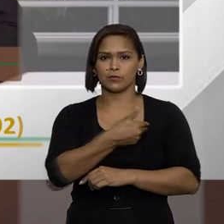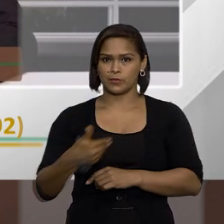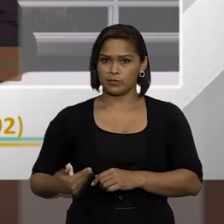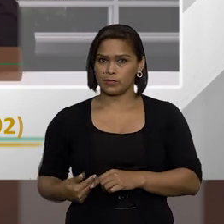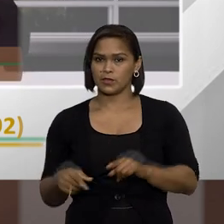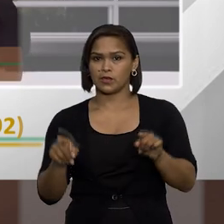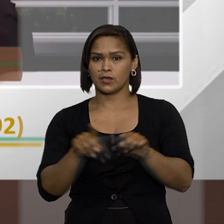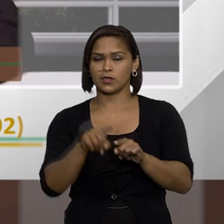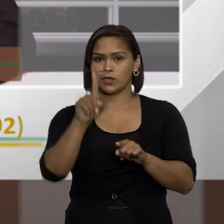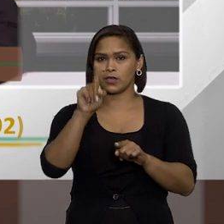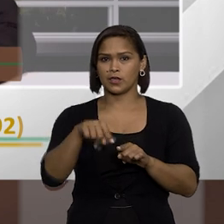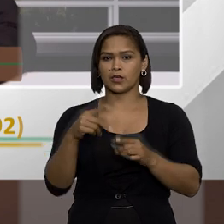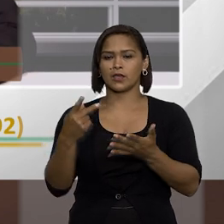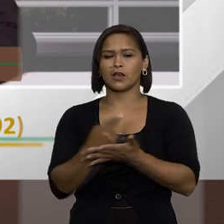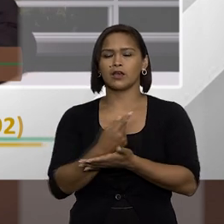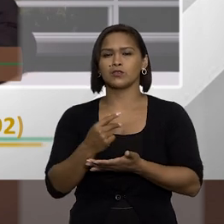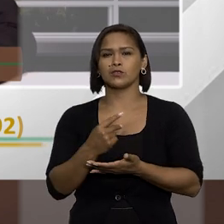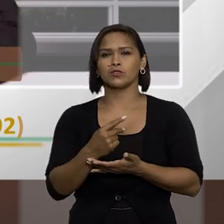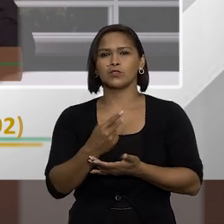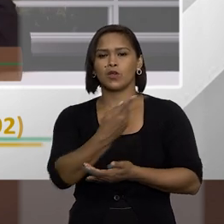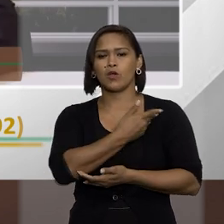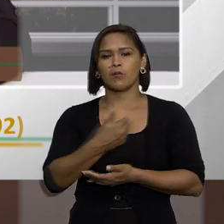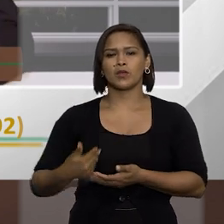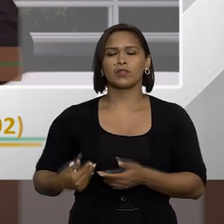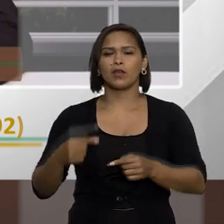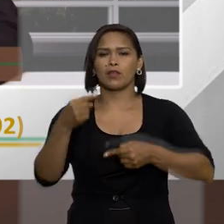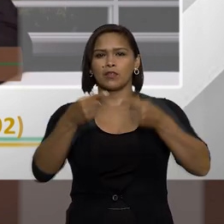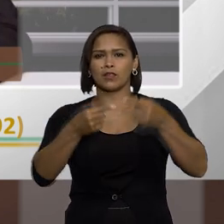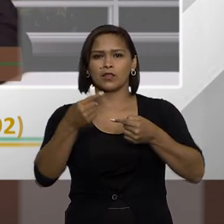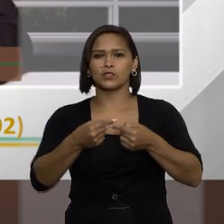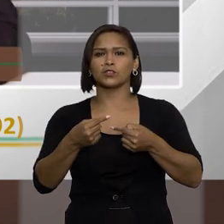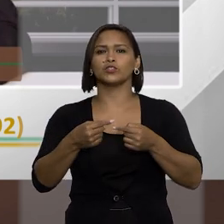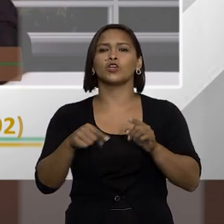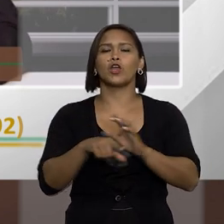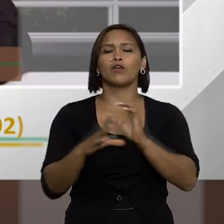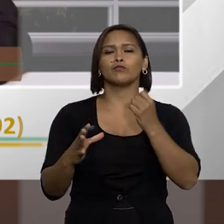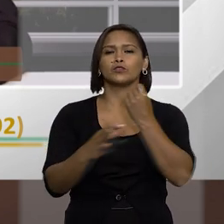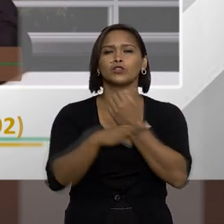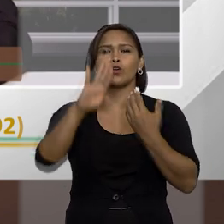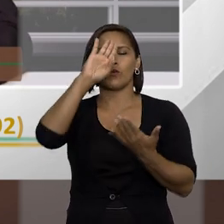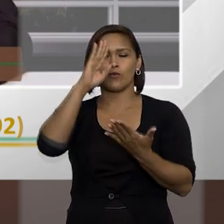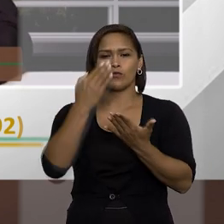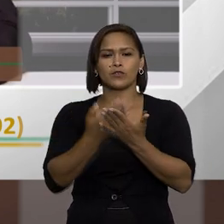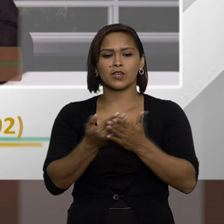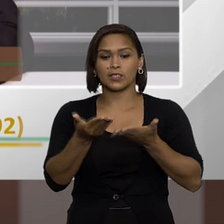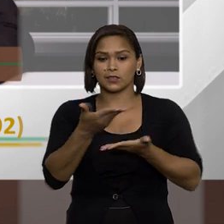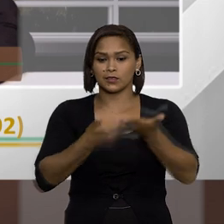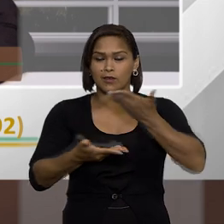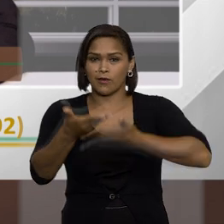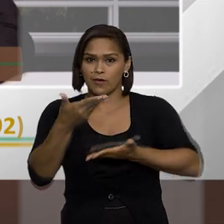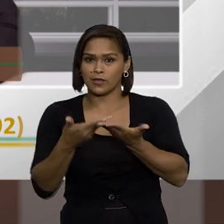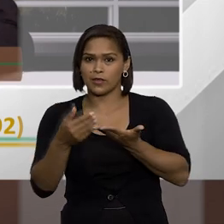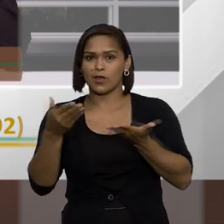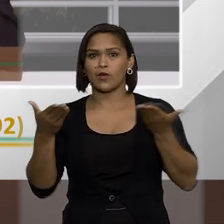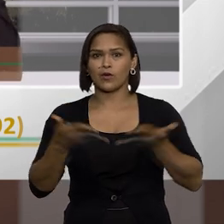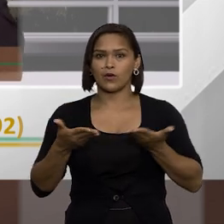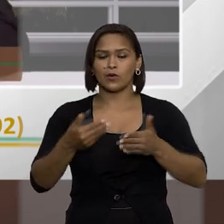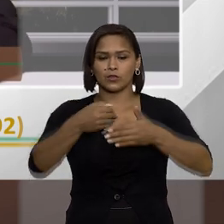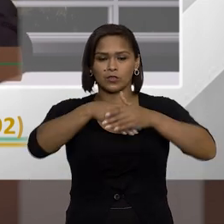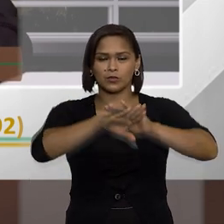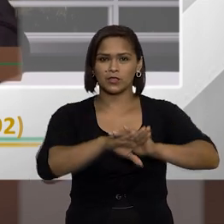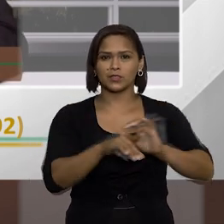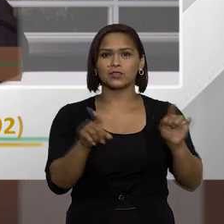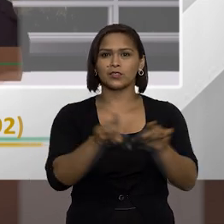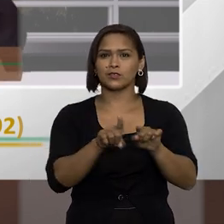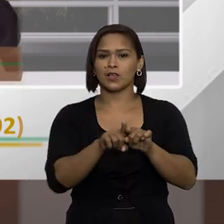inclusive no caso de cargos como mandato eletivo cargo de comissão de confiança que são funções transitórias hoje a